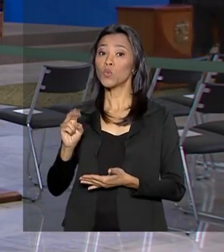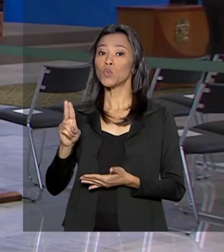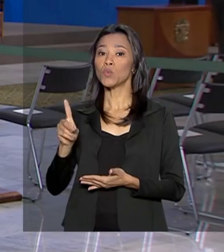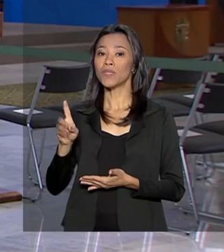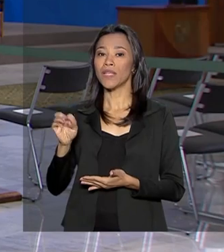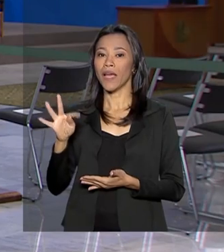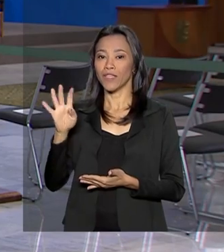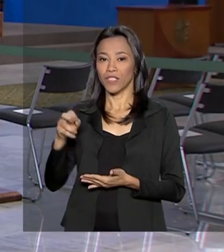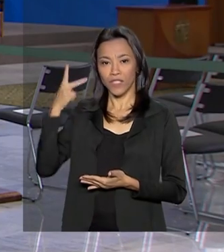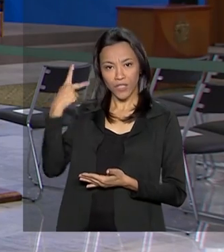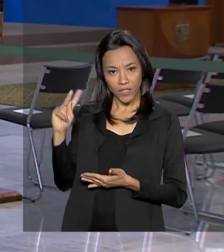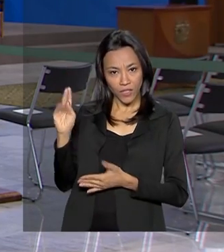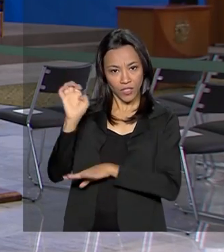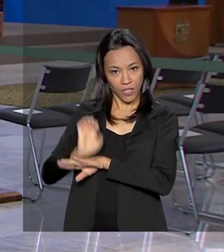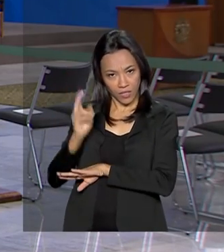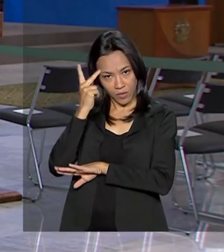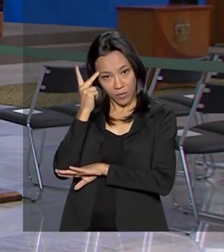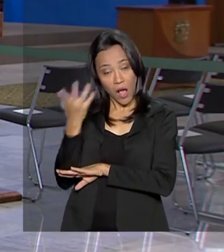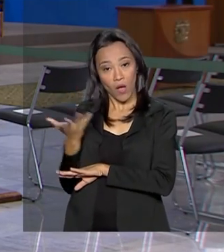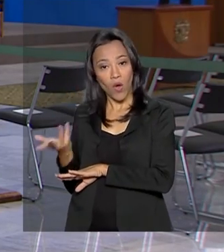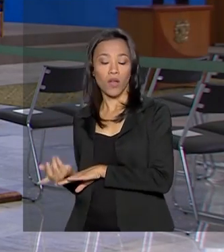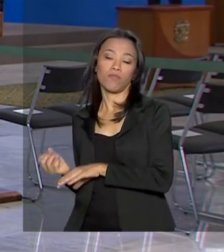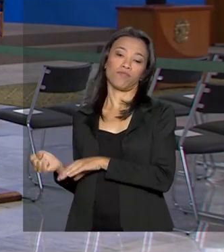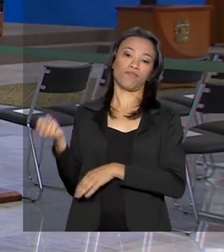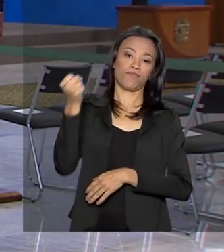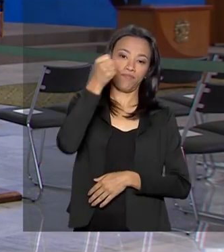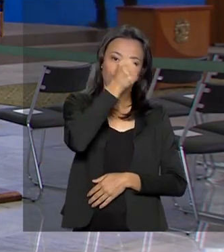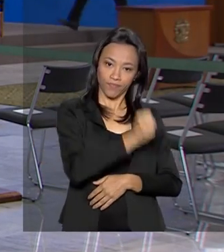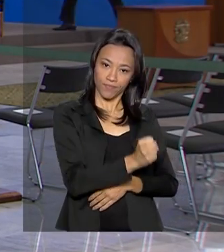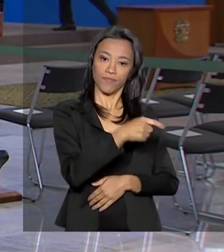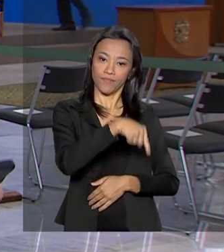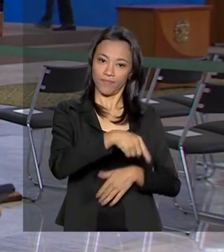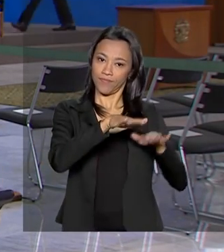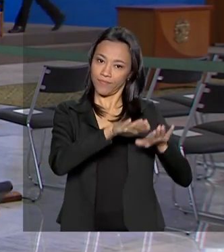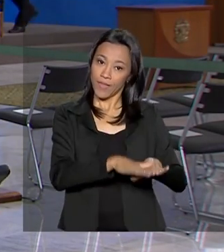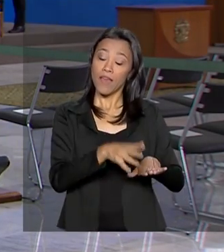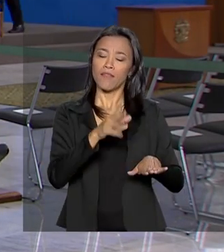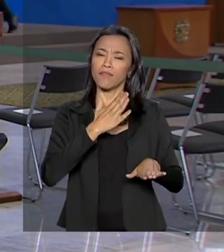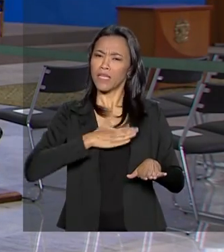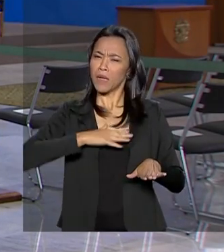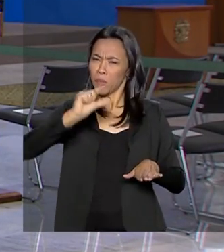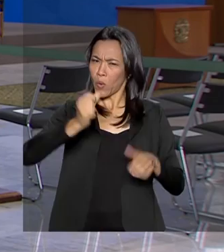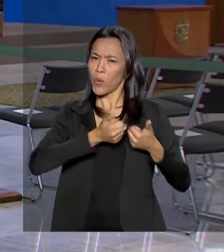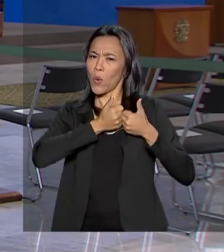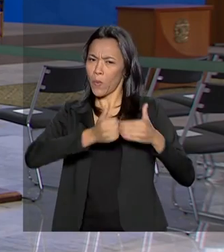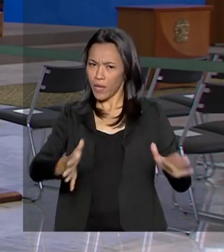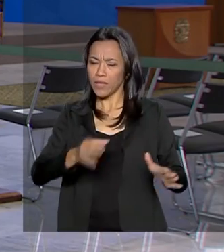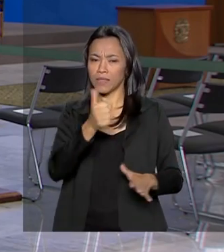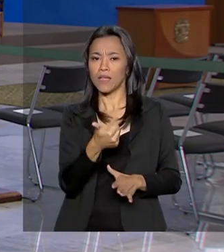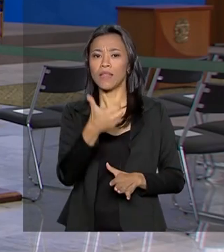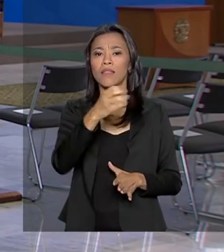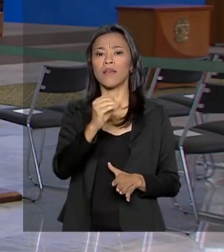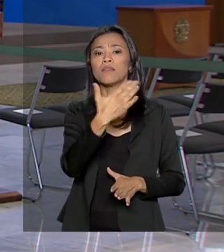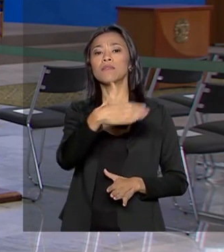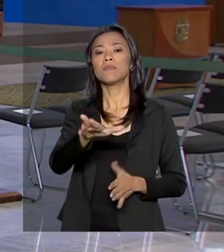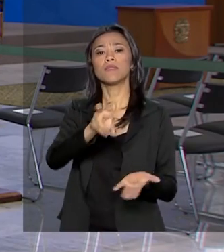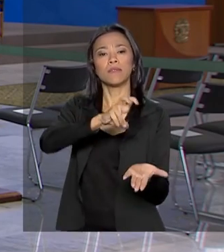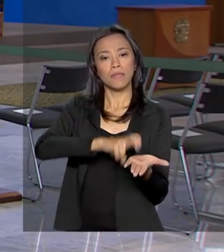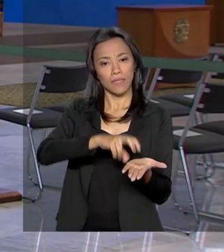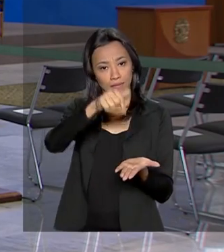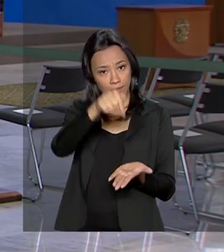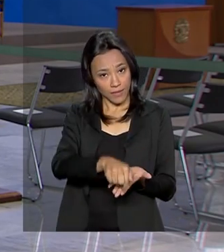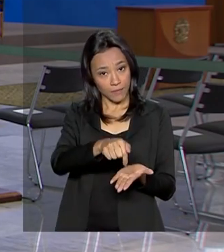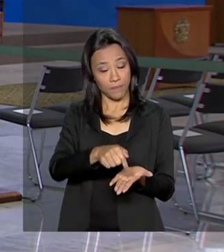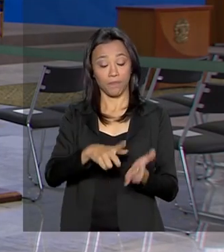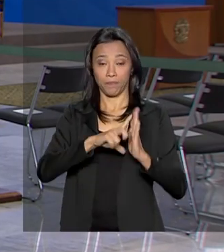A cerimônia de posse do general Ramos na Secretaria de Governo começa daqui a pouquinho, às 10h30 da manhã, aqui no Palácio do Planalto.